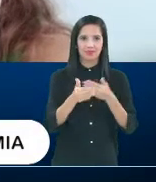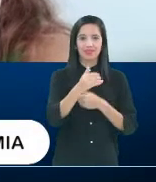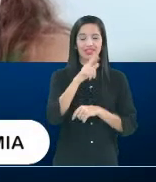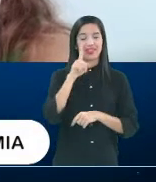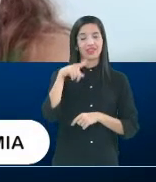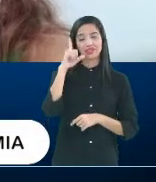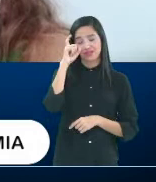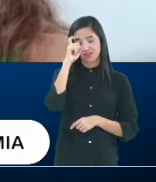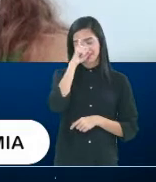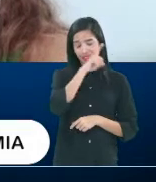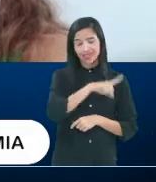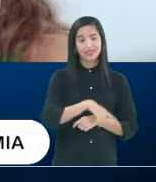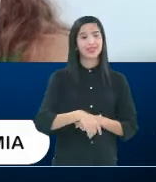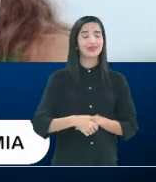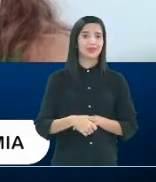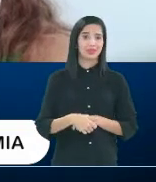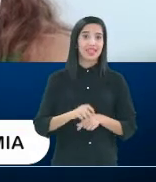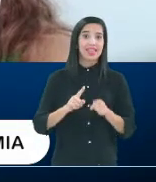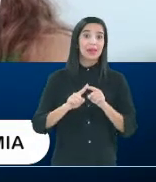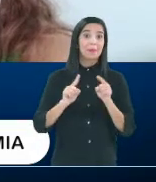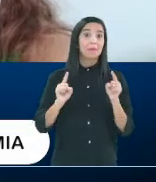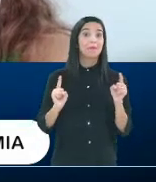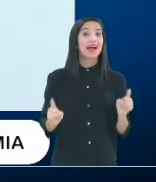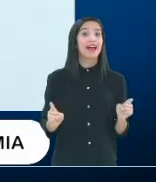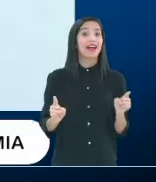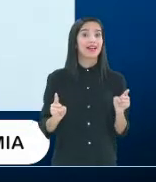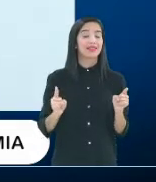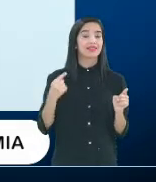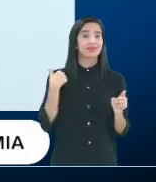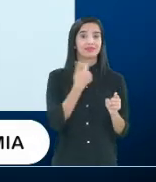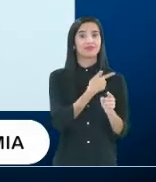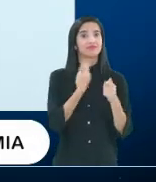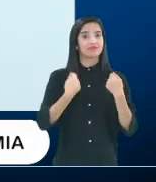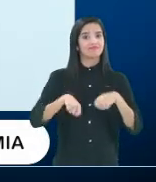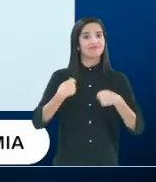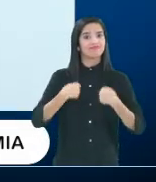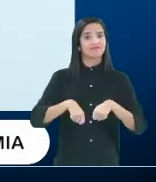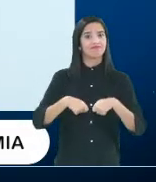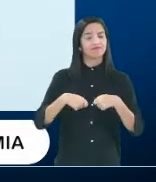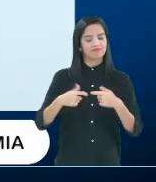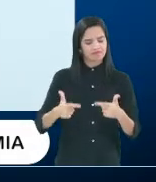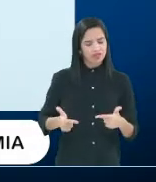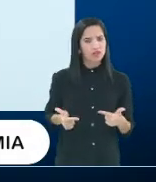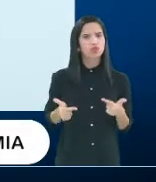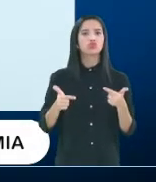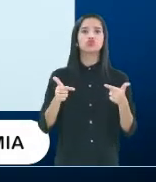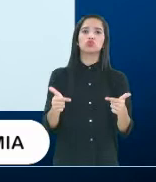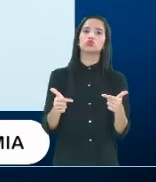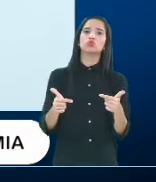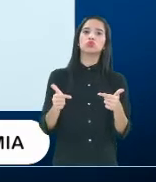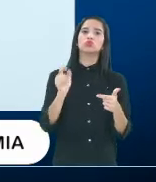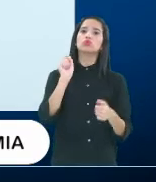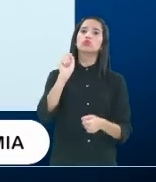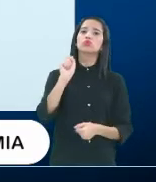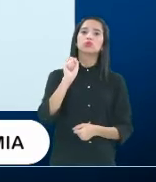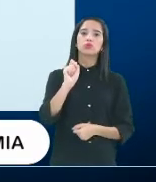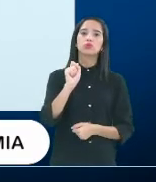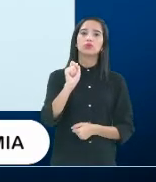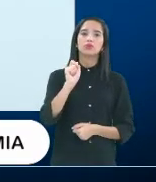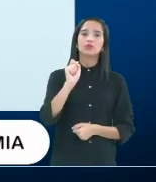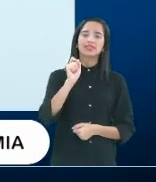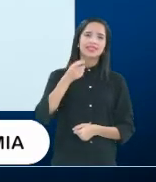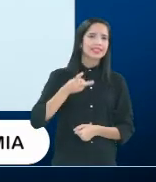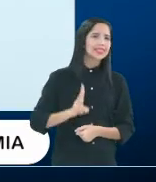difícil. Mas o que a gente precisa estar disposto é, a cada momento que